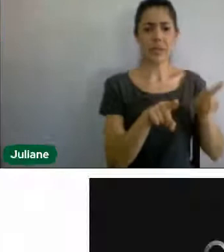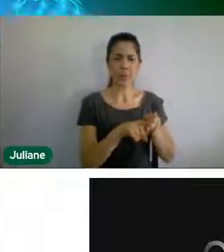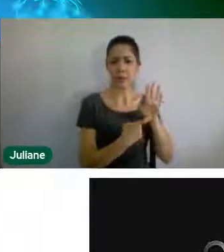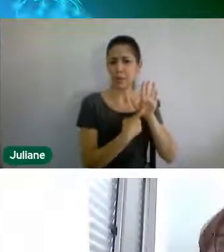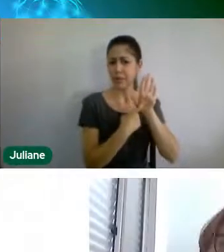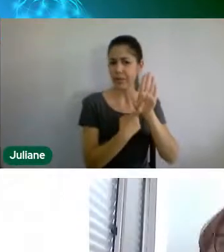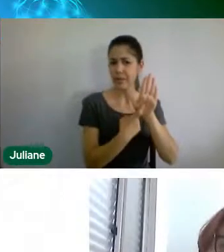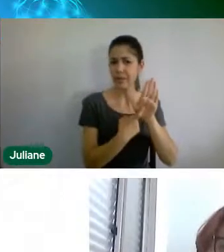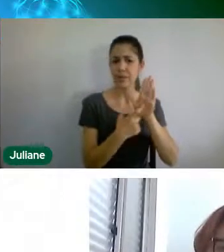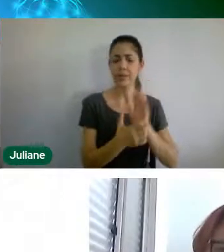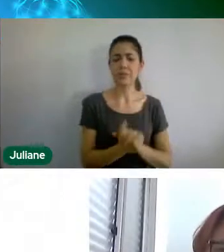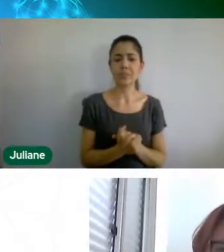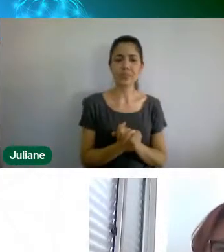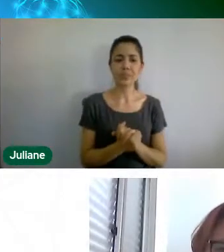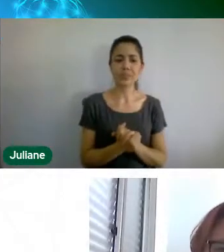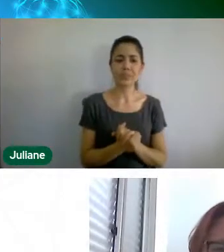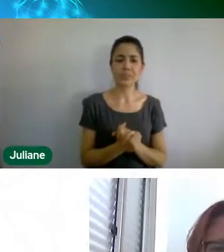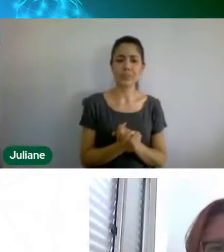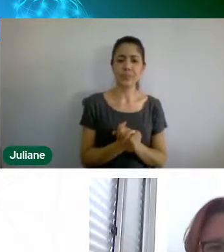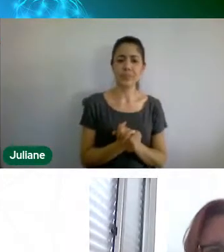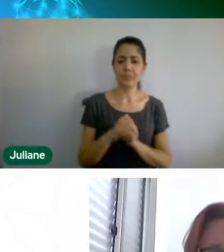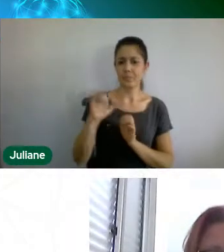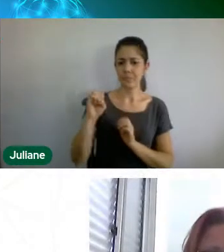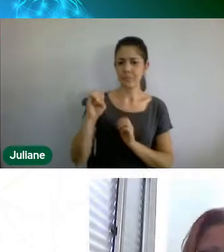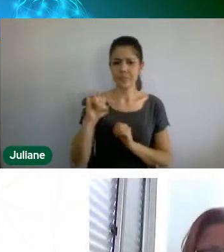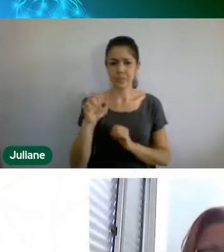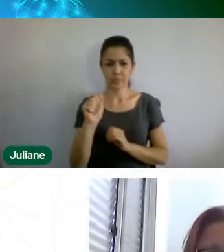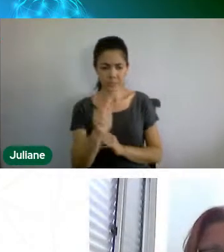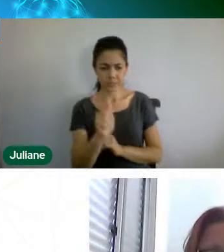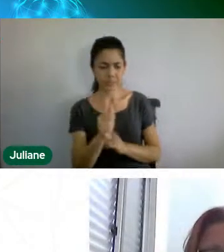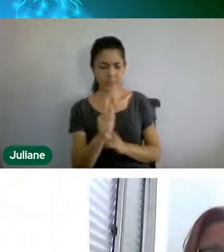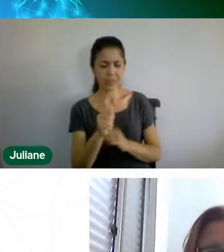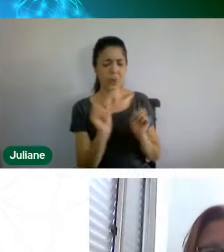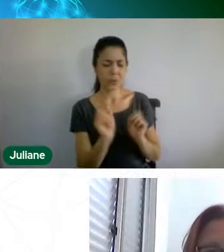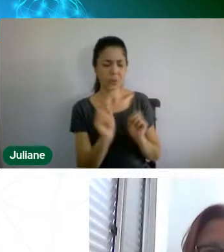Isa, pode colocar isso, a Jussara aqui conosco.